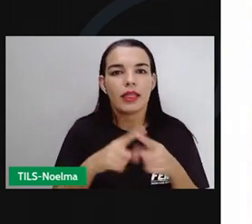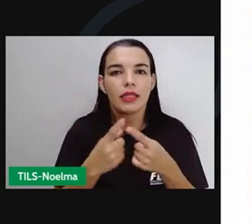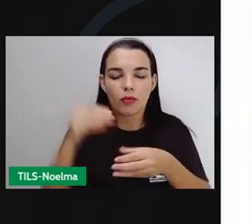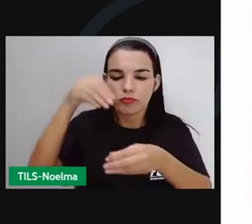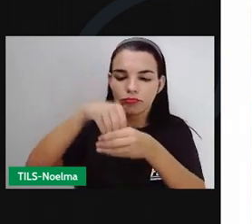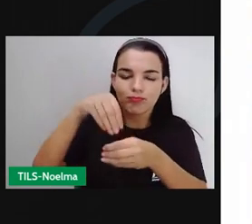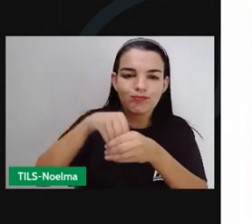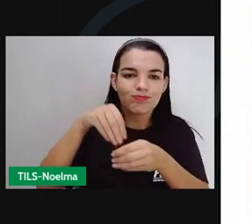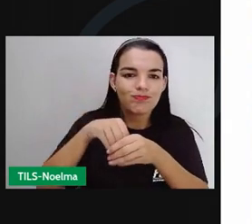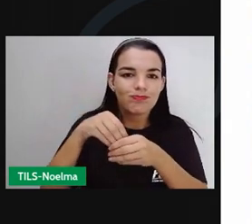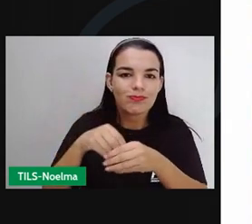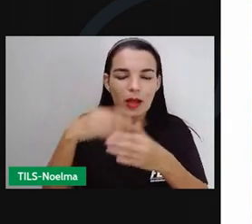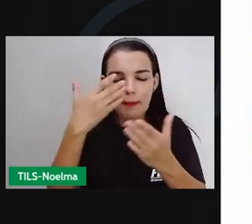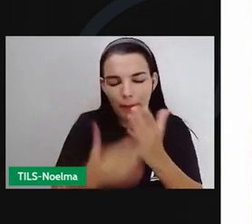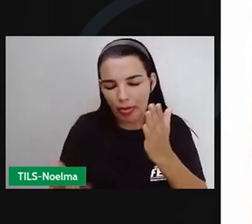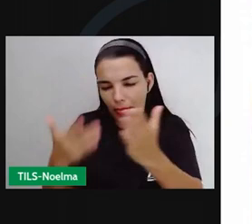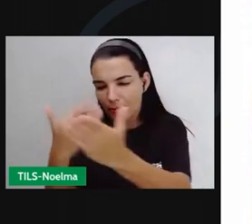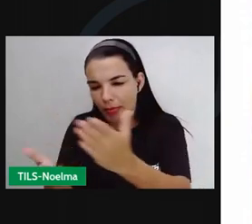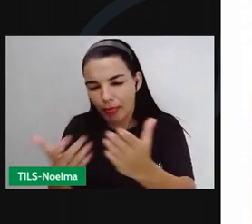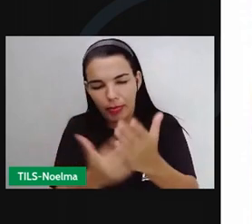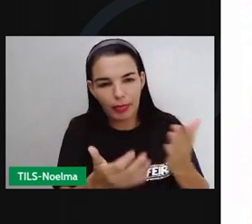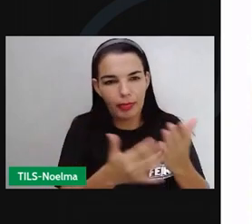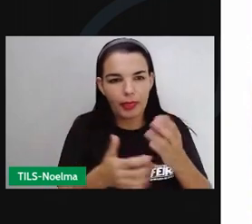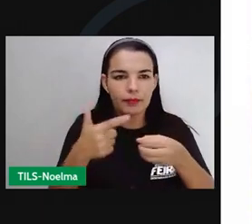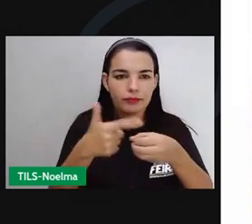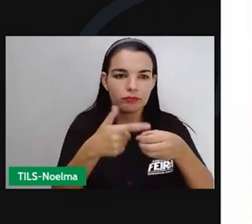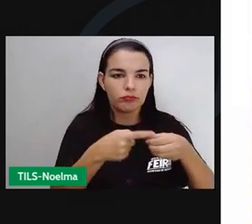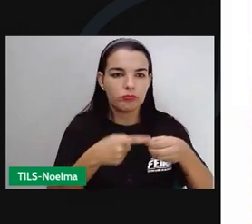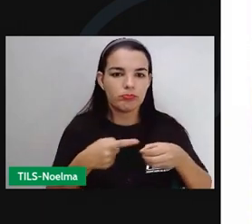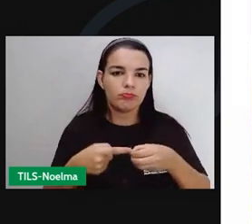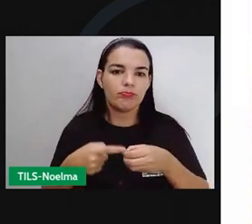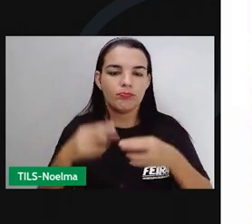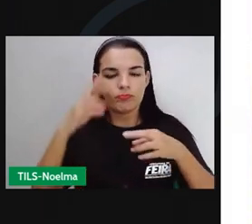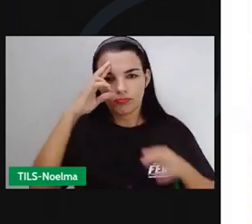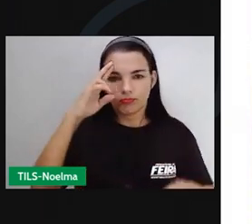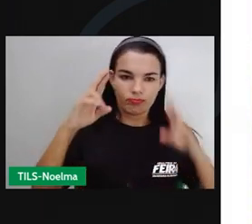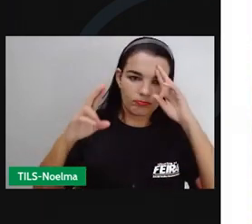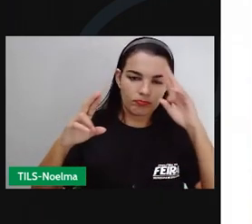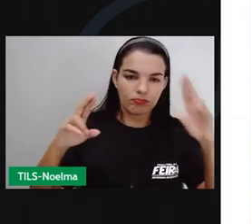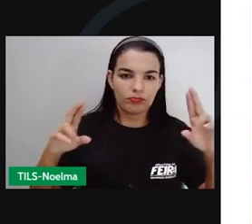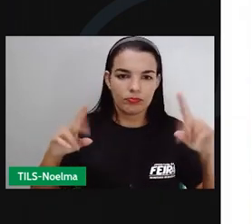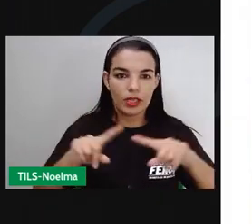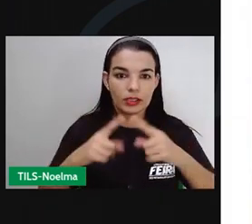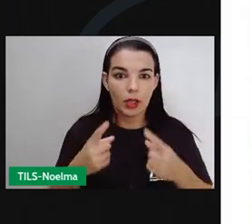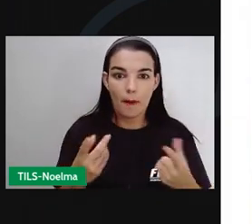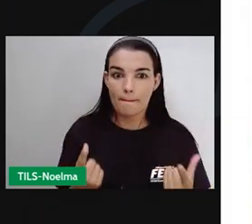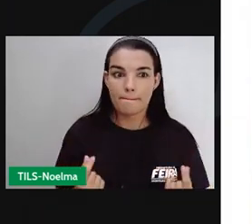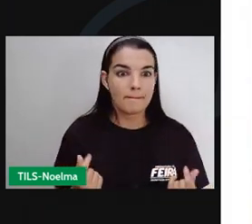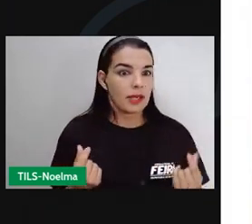parem os prejuízos dos fazendeiros, que, por sua vez, vão ficando cada vez mais ricos.